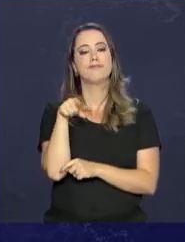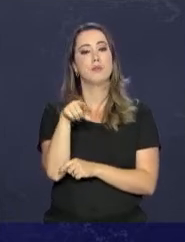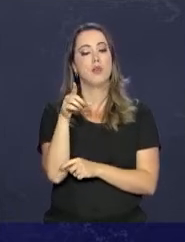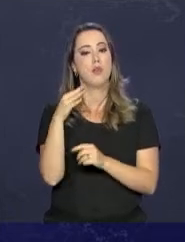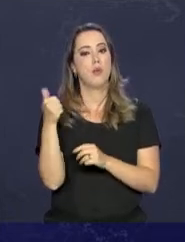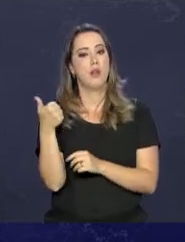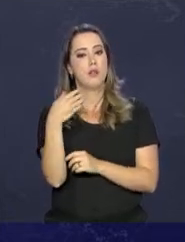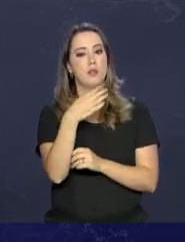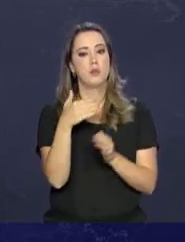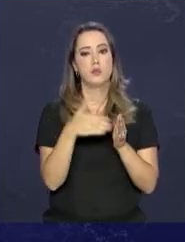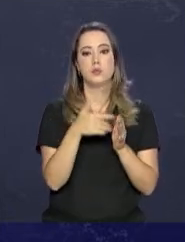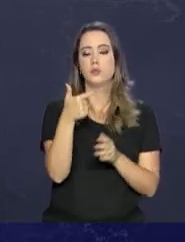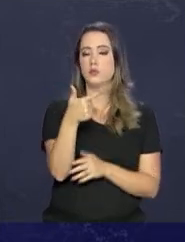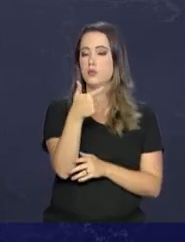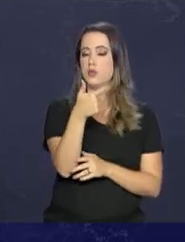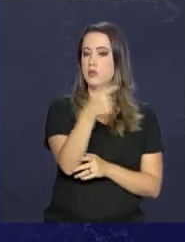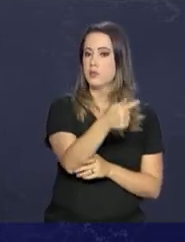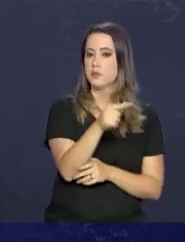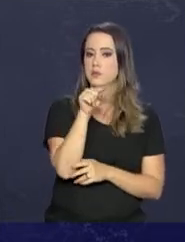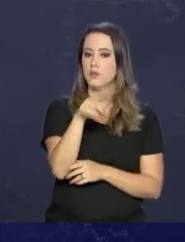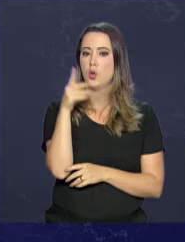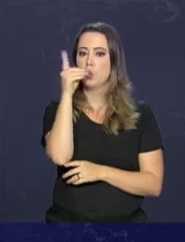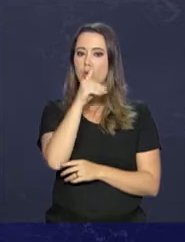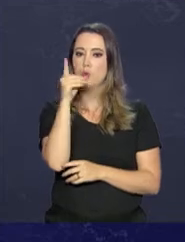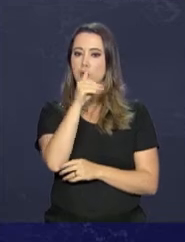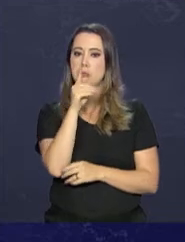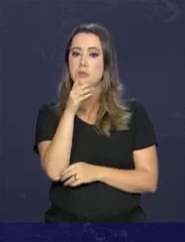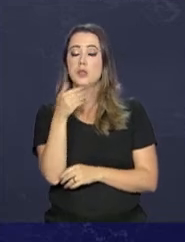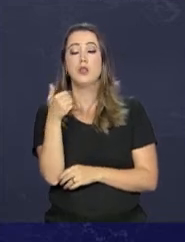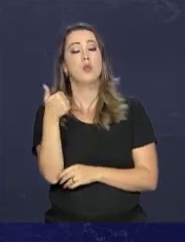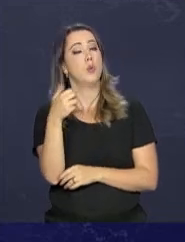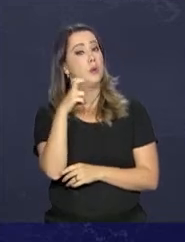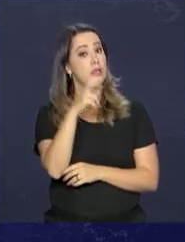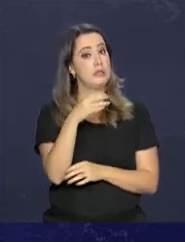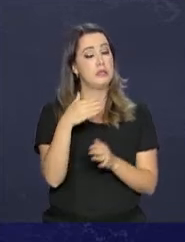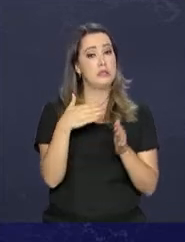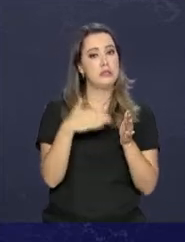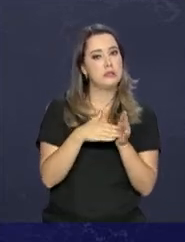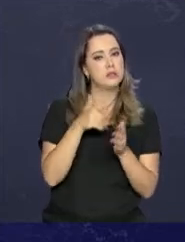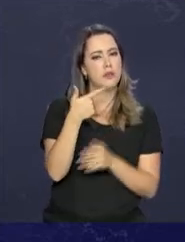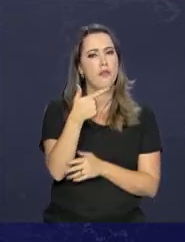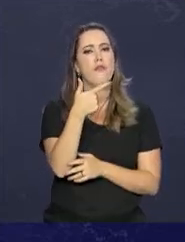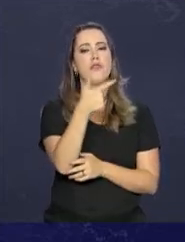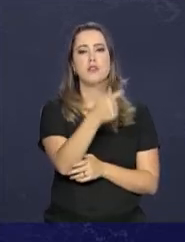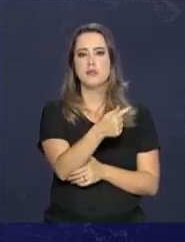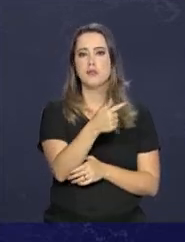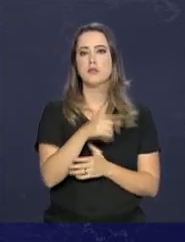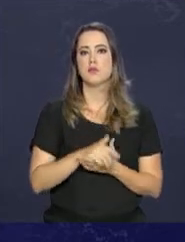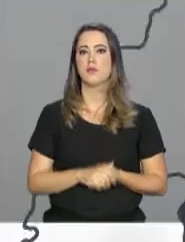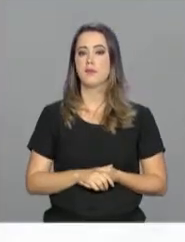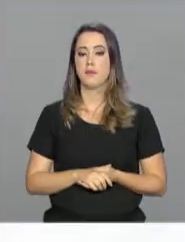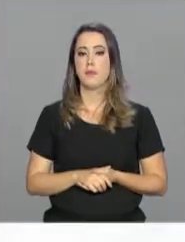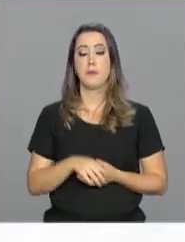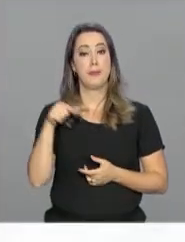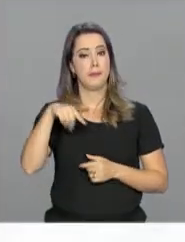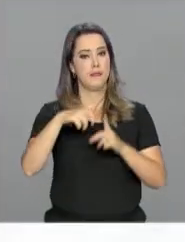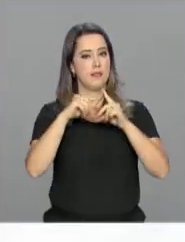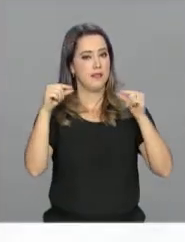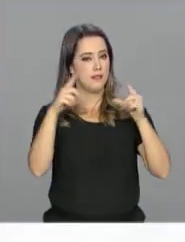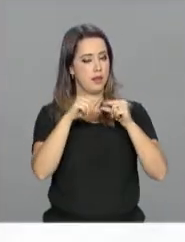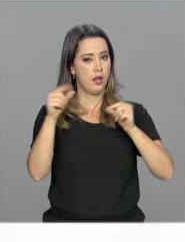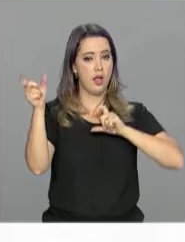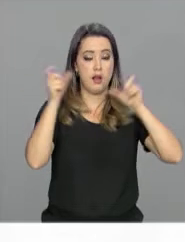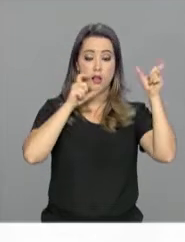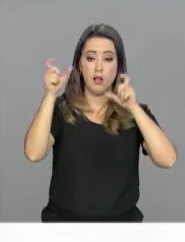máxima de 27. Domingo, mínima de 15 e máxima em 27 graus. Aqui em Brasília, o